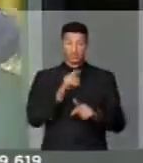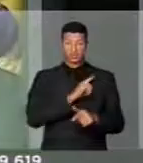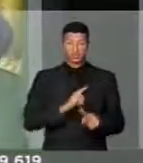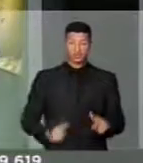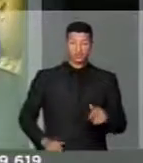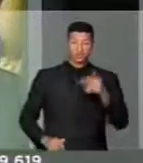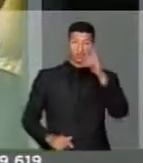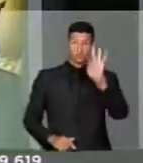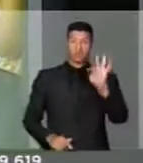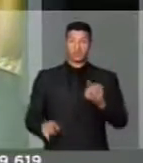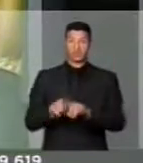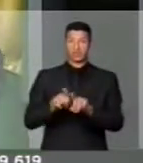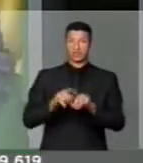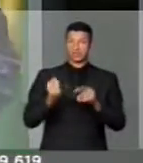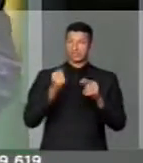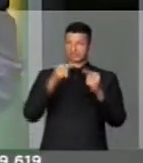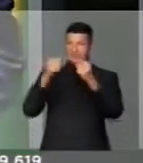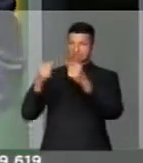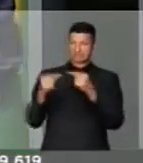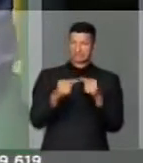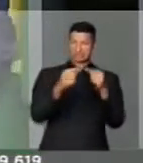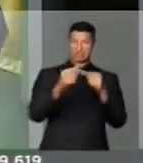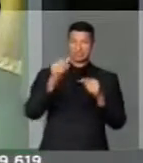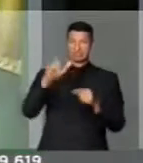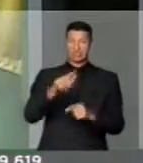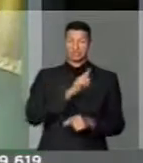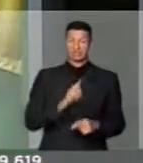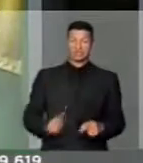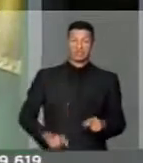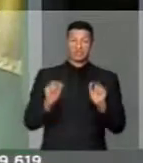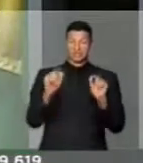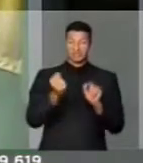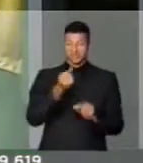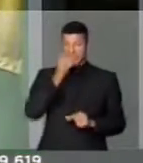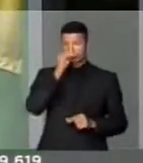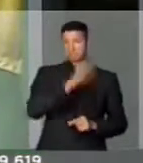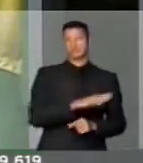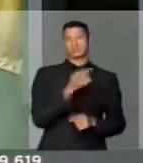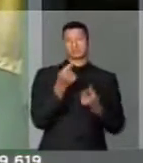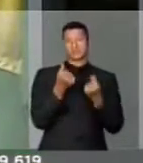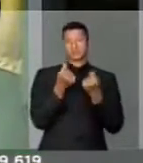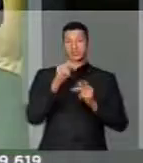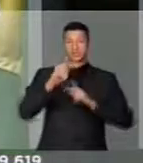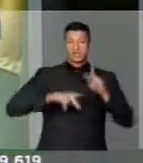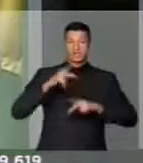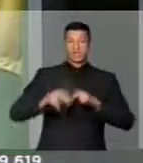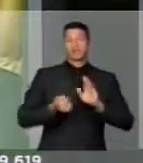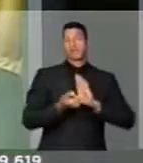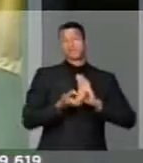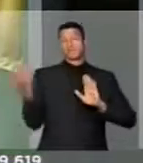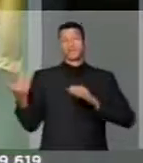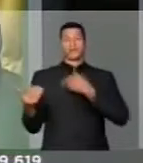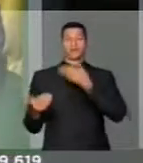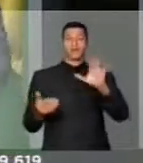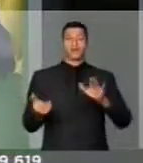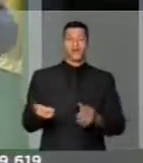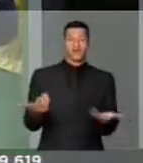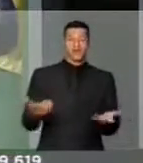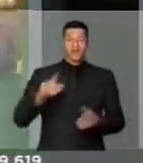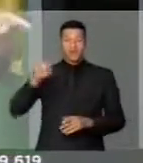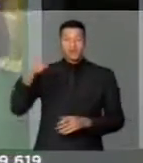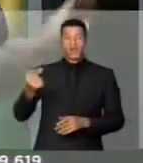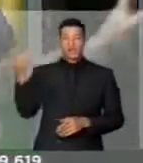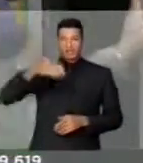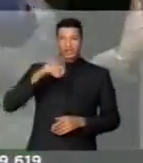governo do PT e os seus assemelhados. É este governo que joga dinheiro do povo pela janela. E